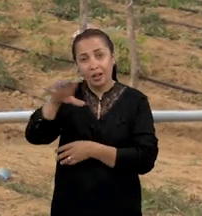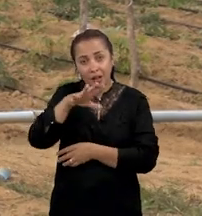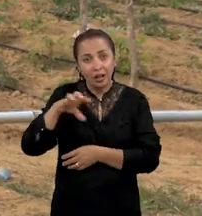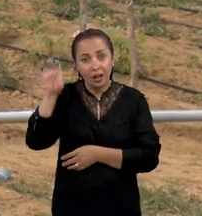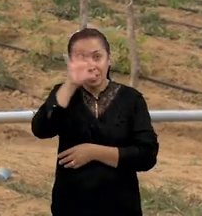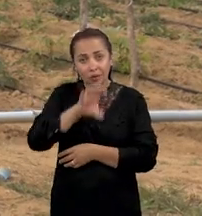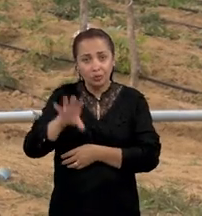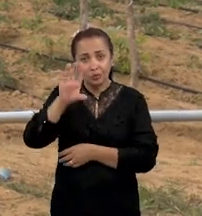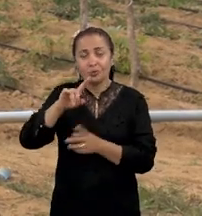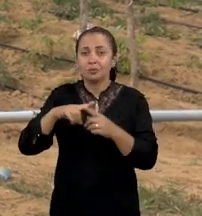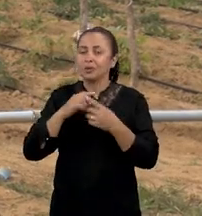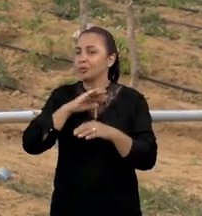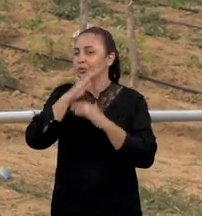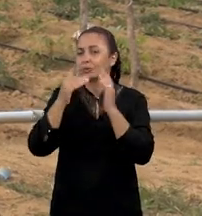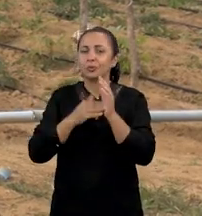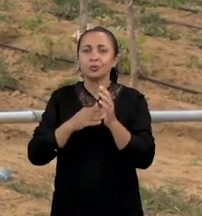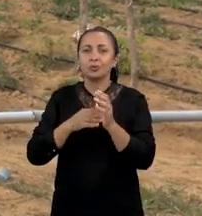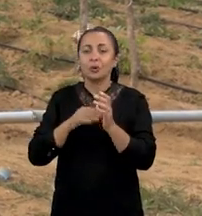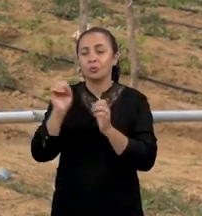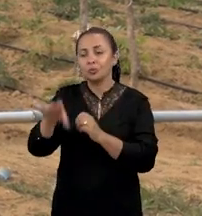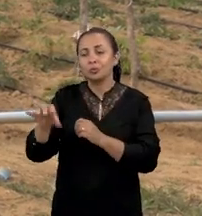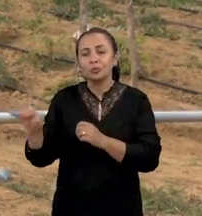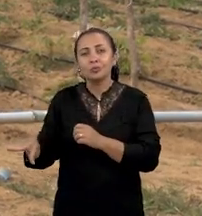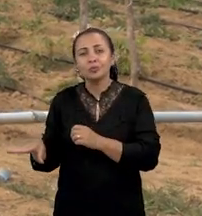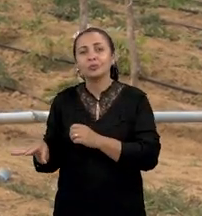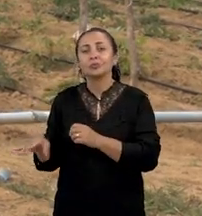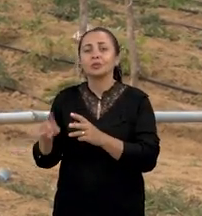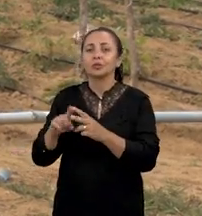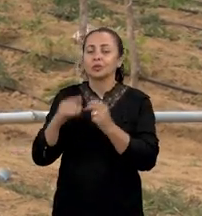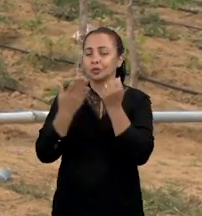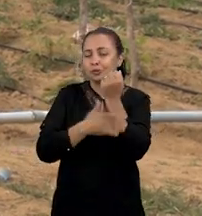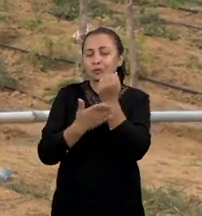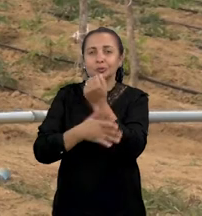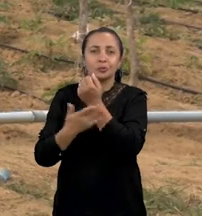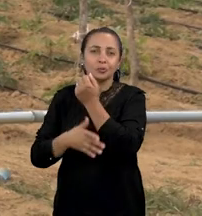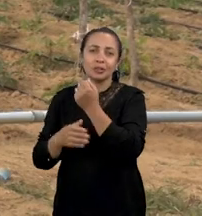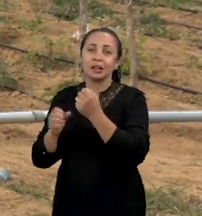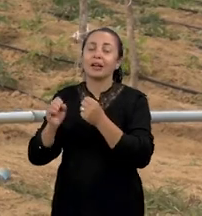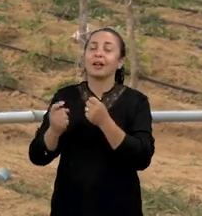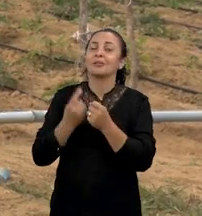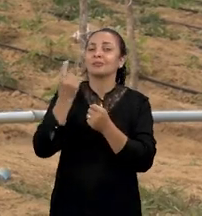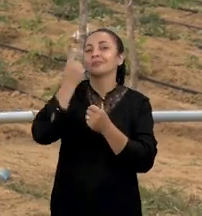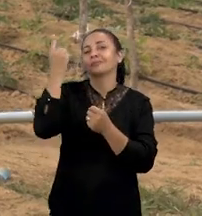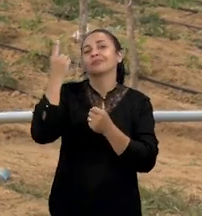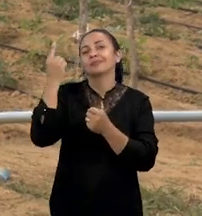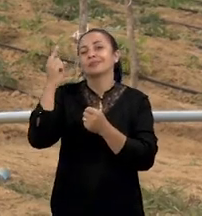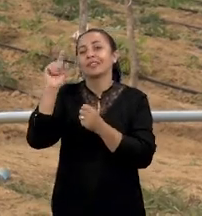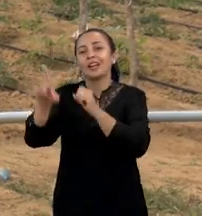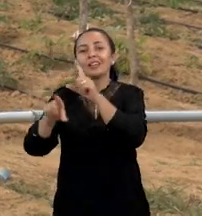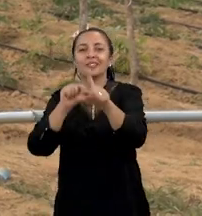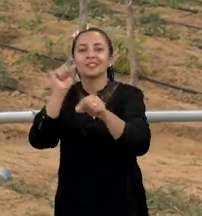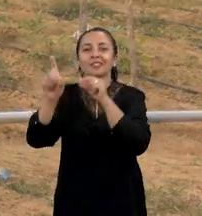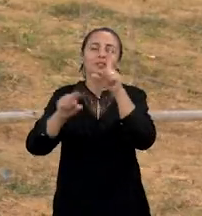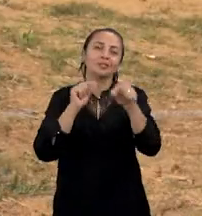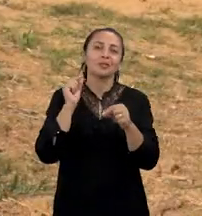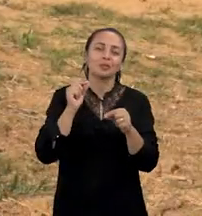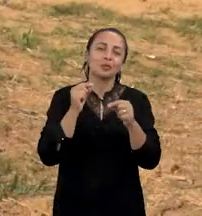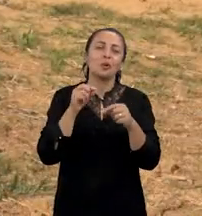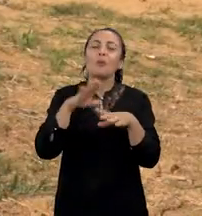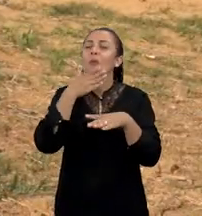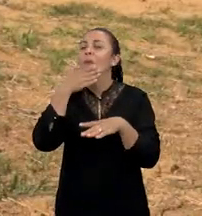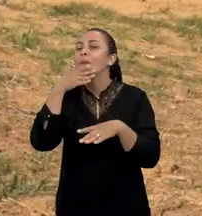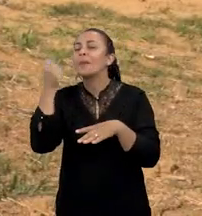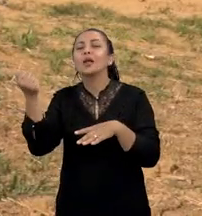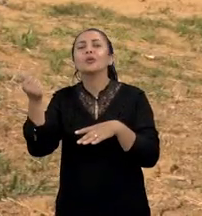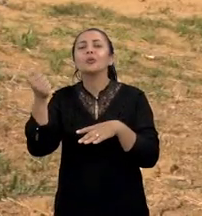região, mas de modo geral de todos os produtores de mandioca, que é aumentar o leque de opção que ele tem para escolher, para